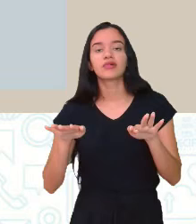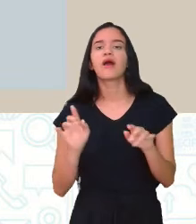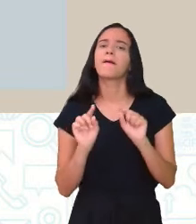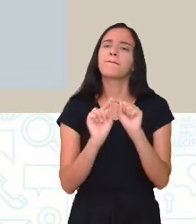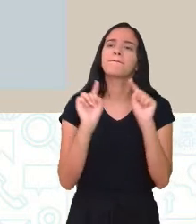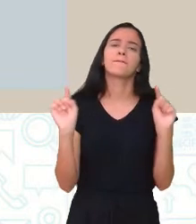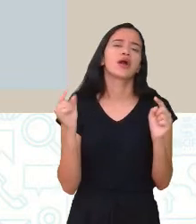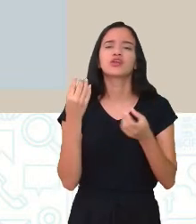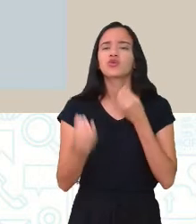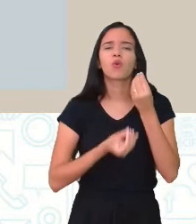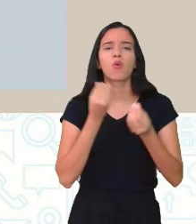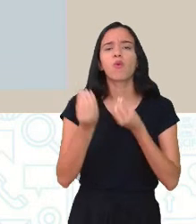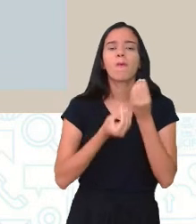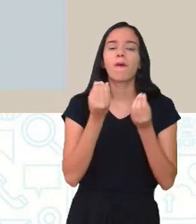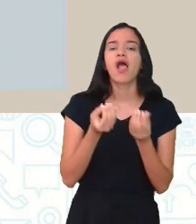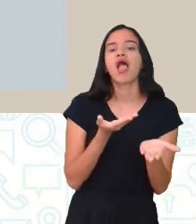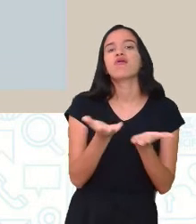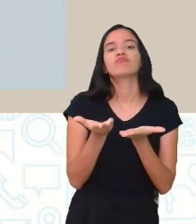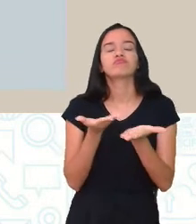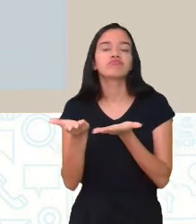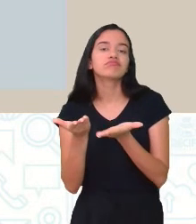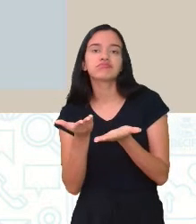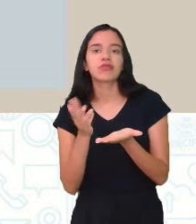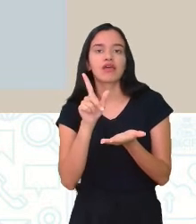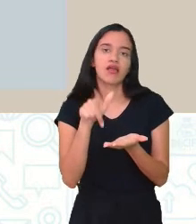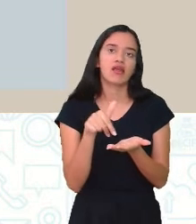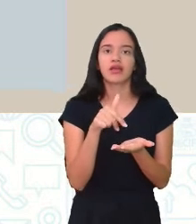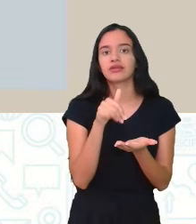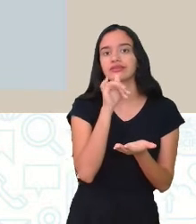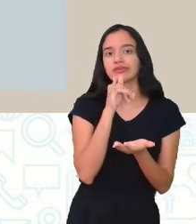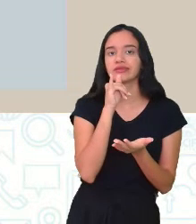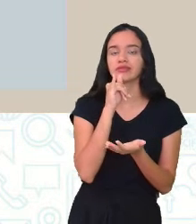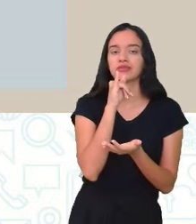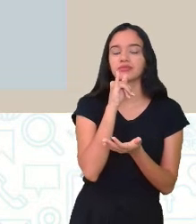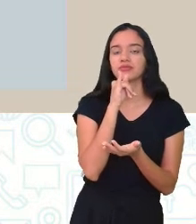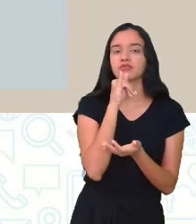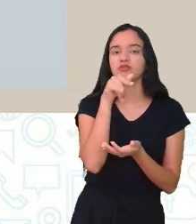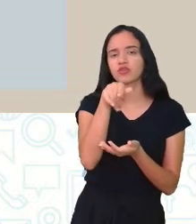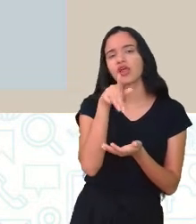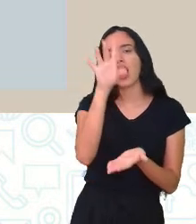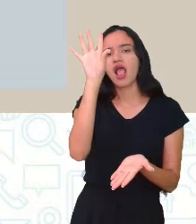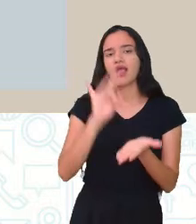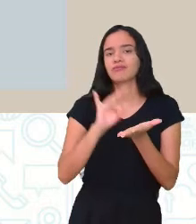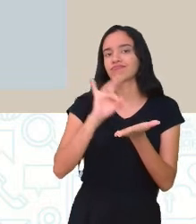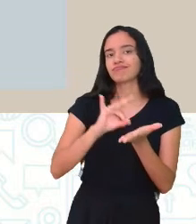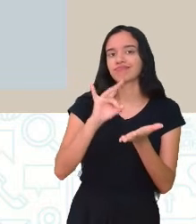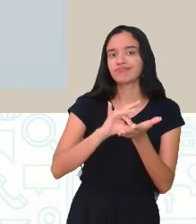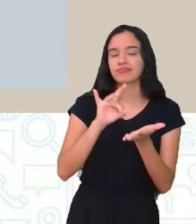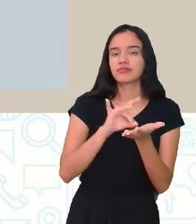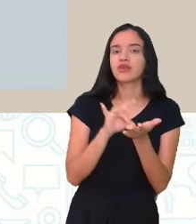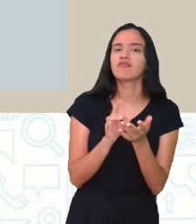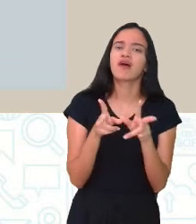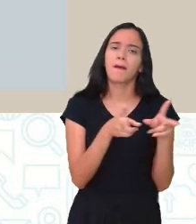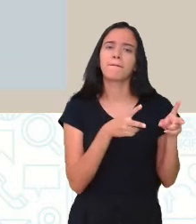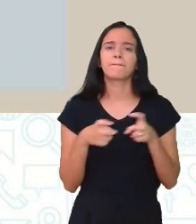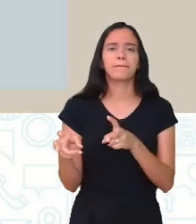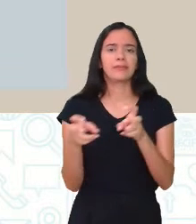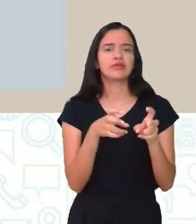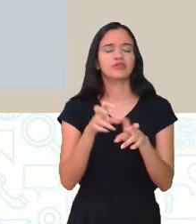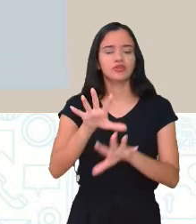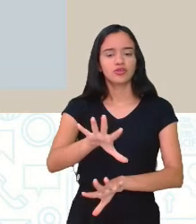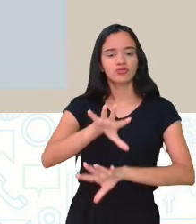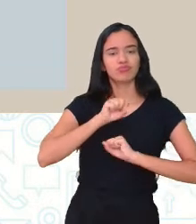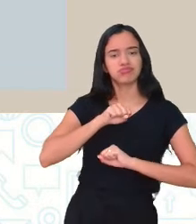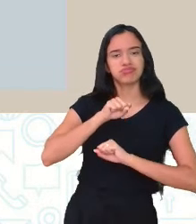Mas aí, como é feito o tratamento? Como é quando você realmente vai detectar que está com